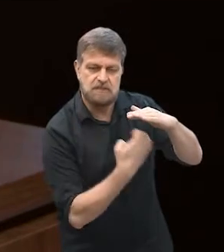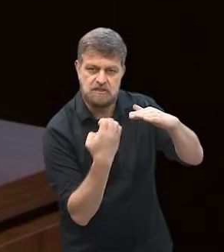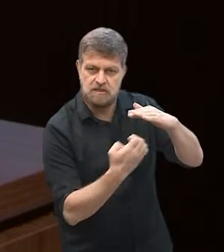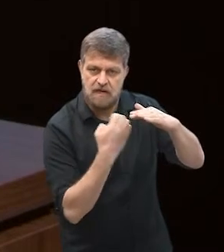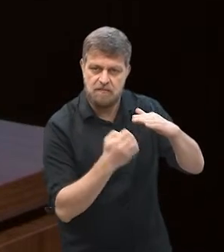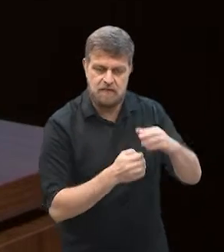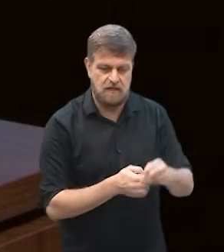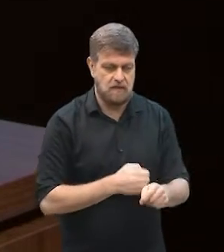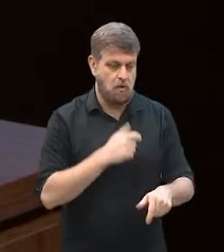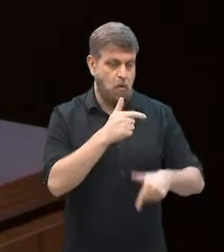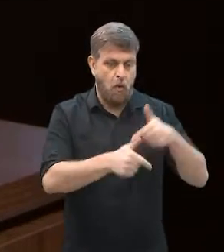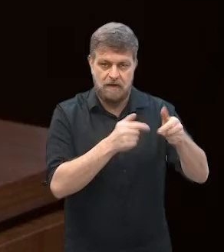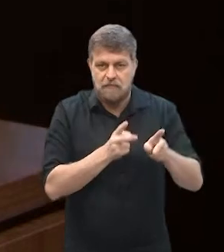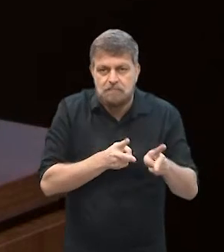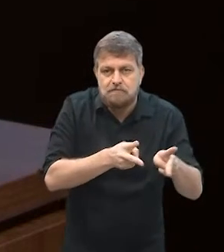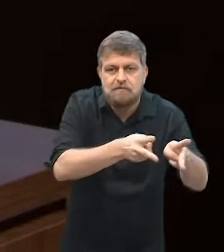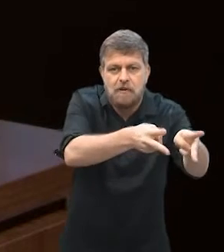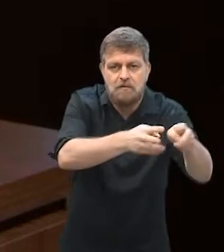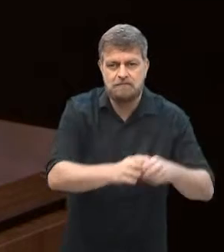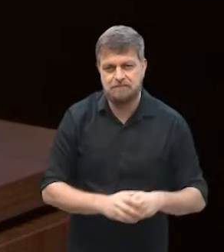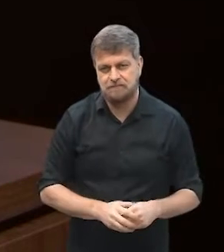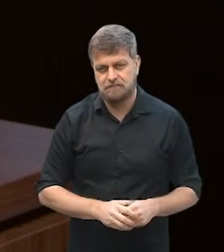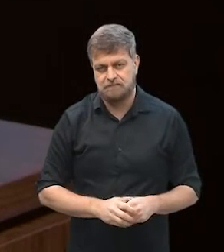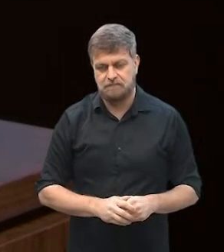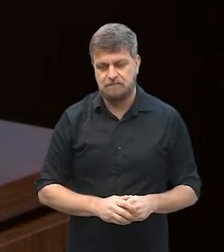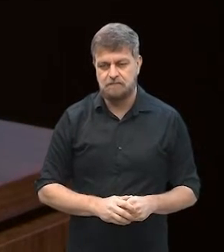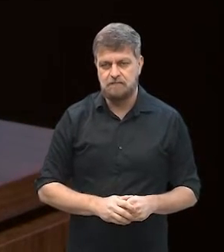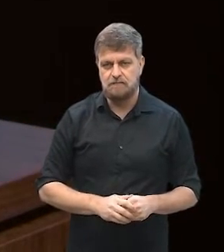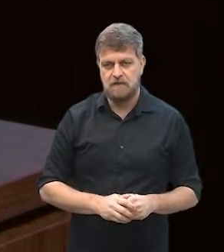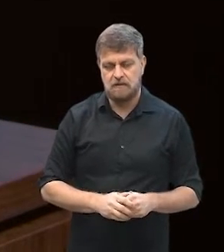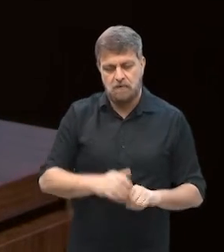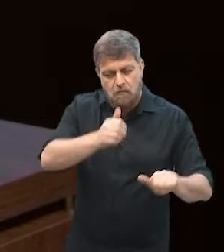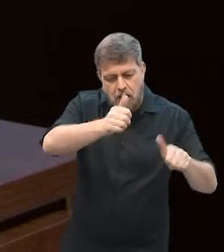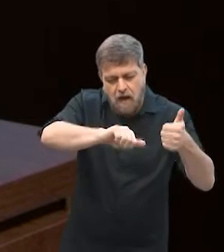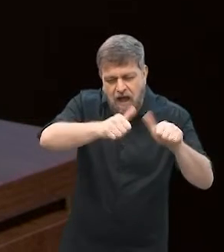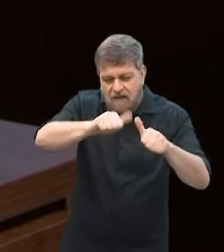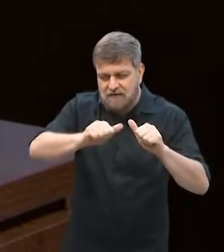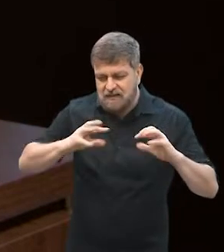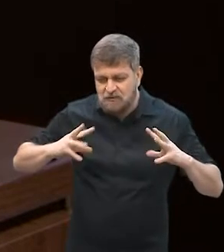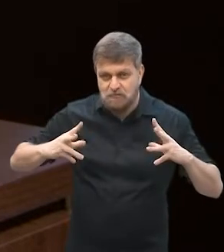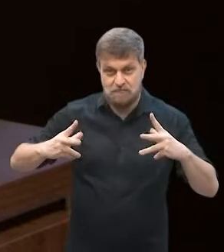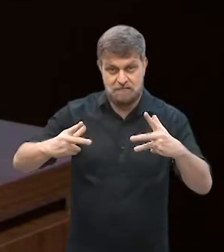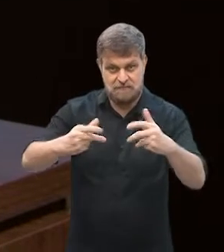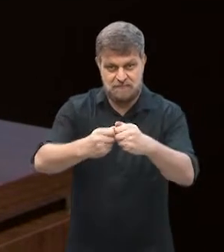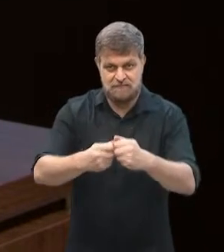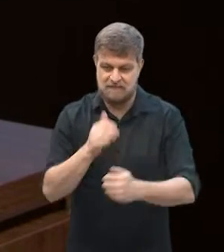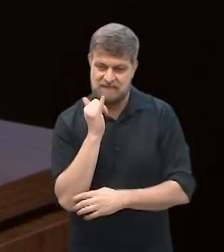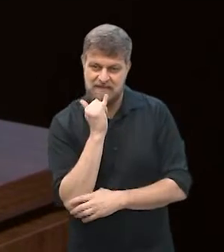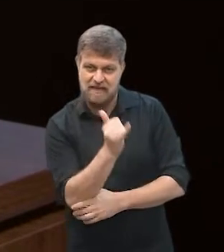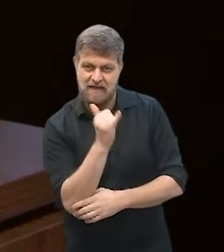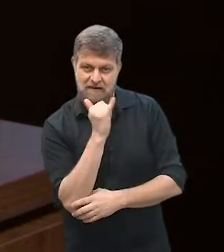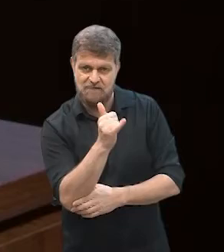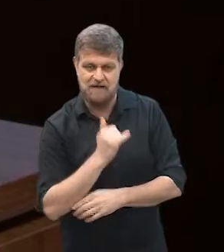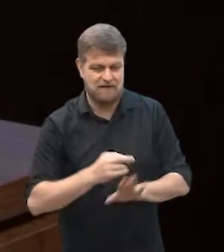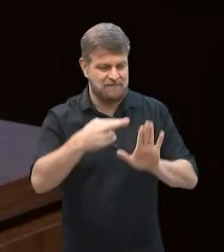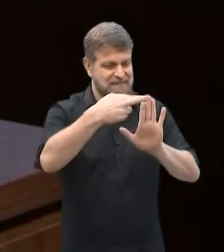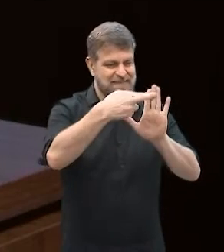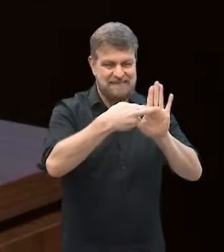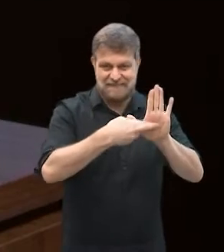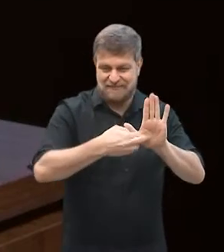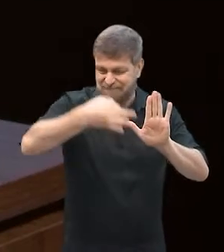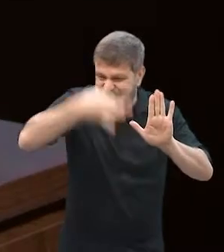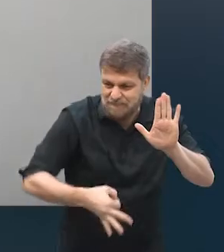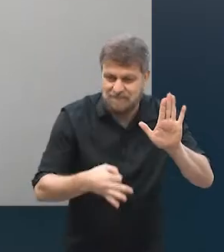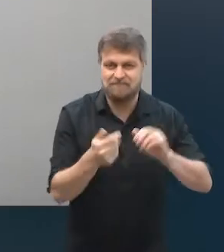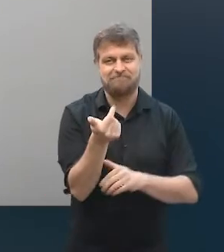continuar o negócio próprio, então, olhando para essa situação mais geral, por isso que eu digo, não tem a receita de bolo,